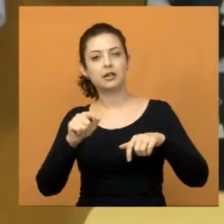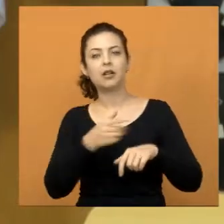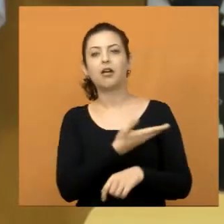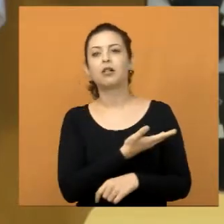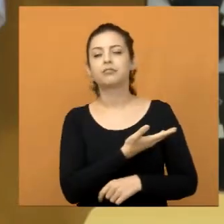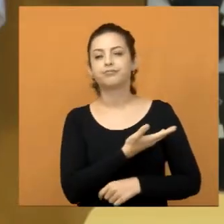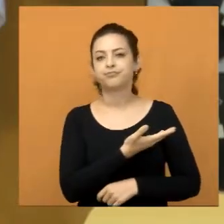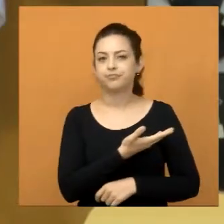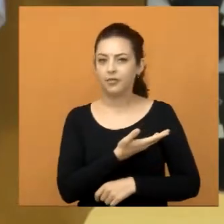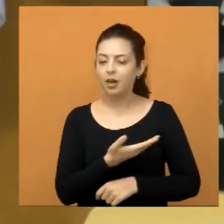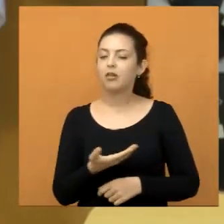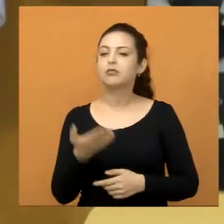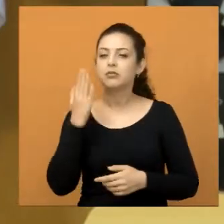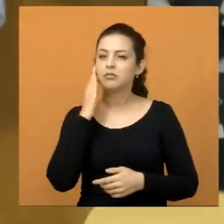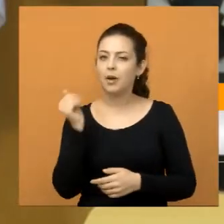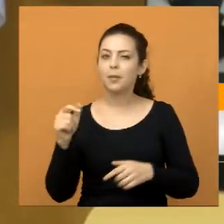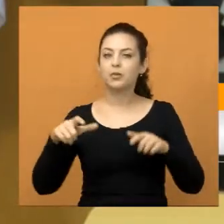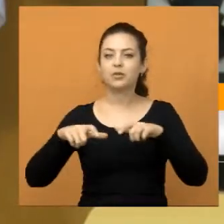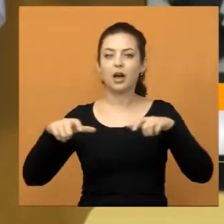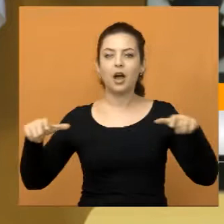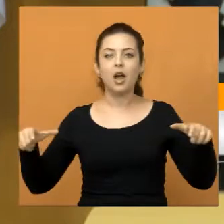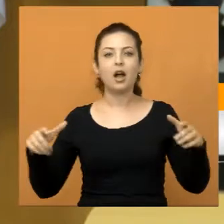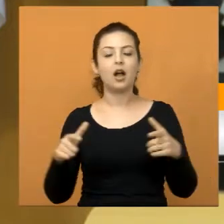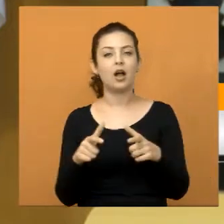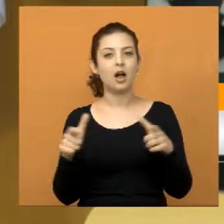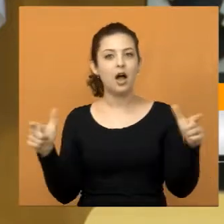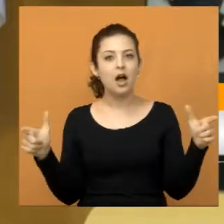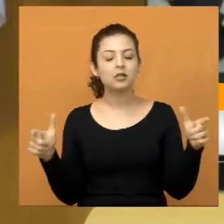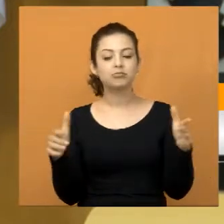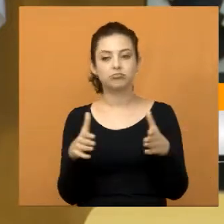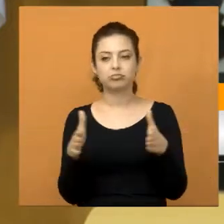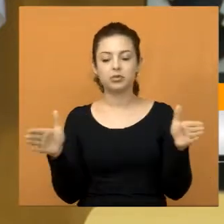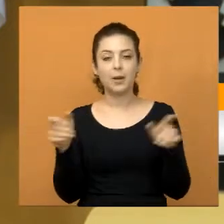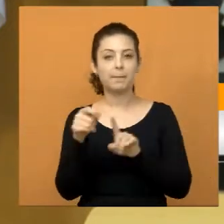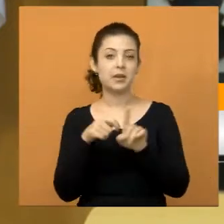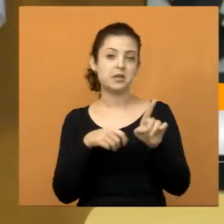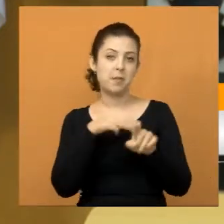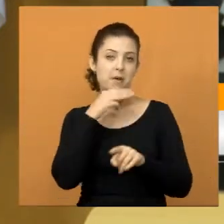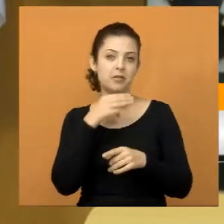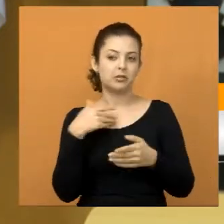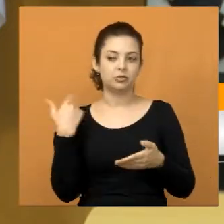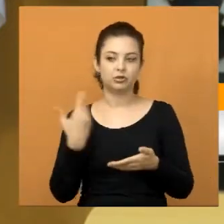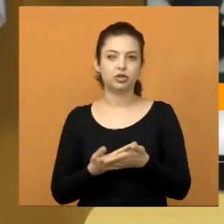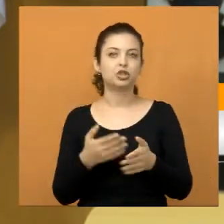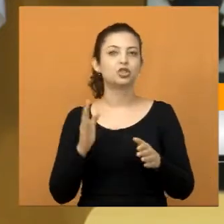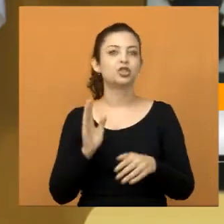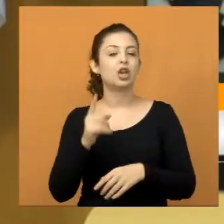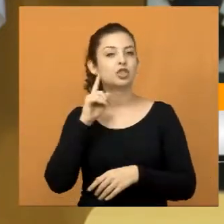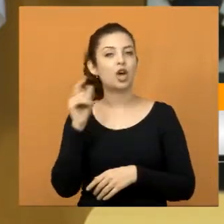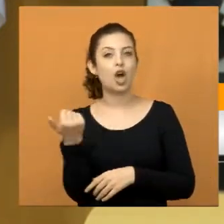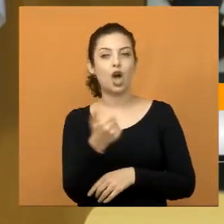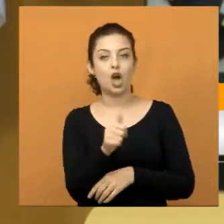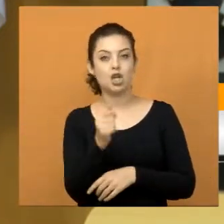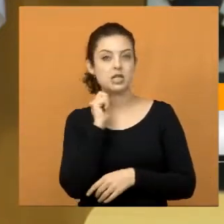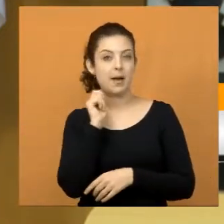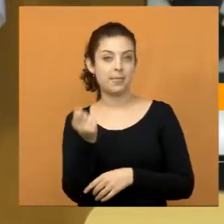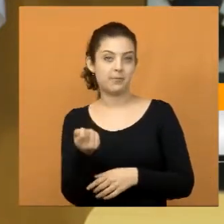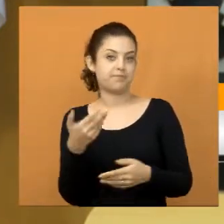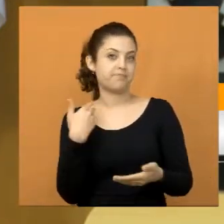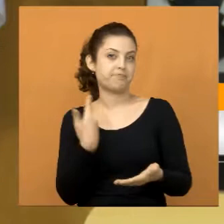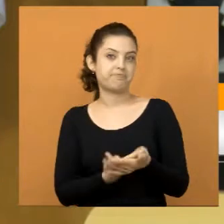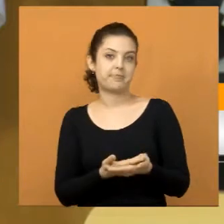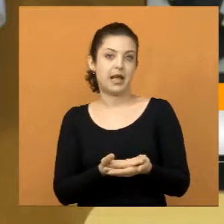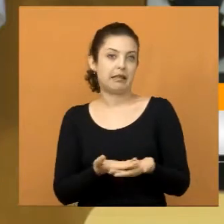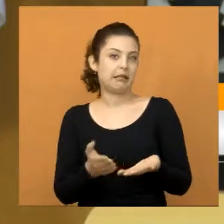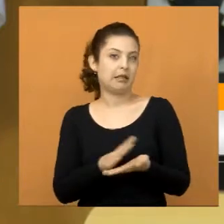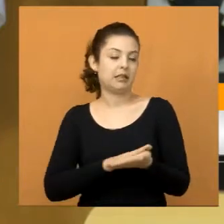ou seja, do Santa Rita, o famoso Campo Grande, que a limpeza seria feita no meio de março. Então, nós já estamos no dia 11 de abril, e eles não chegaram por lá ainda.